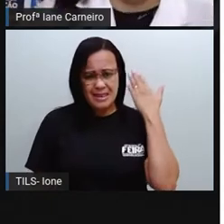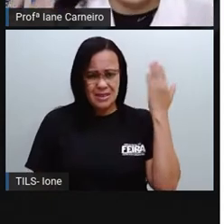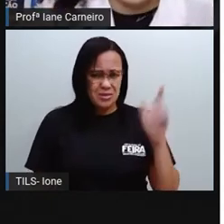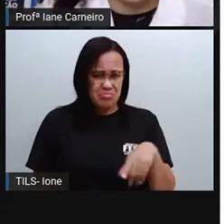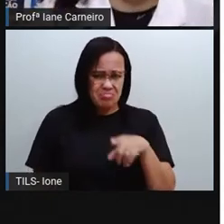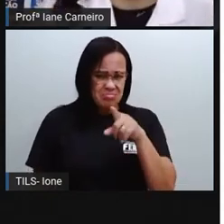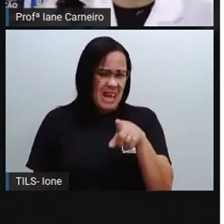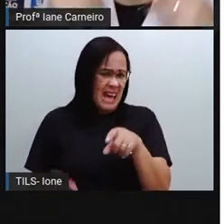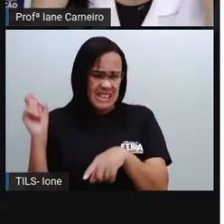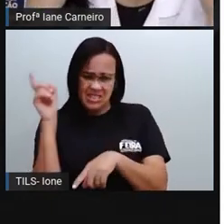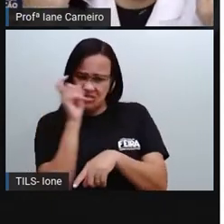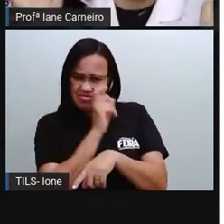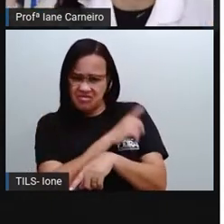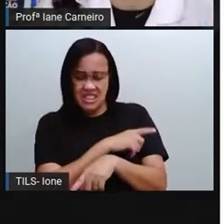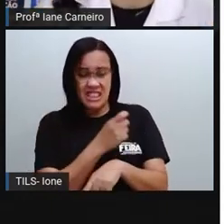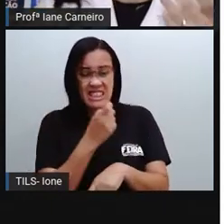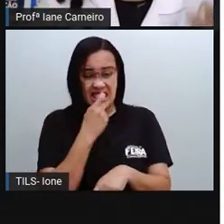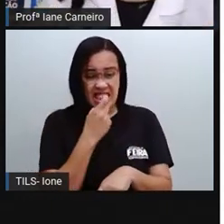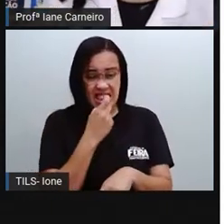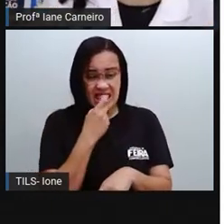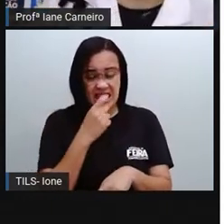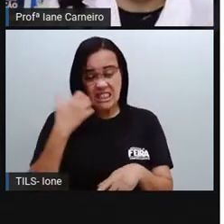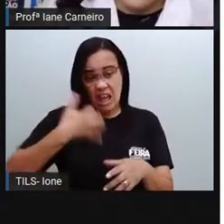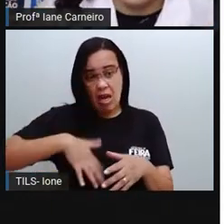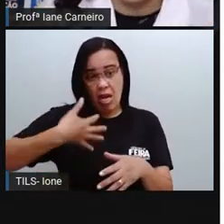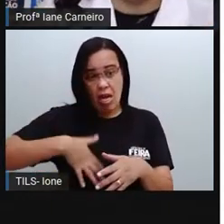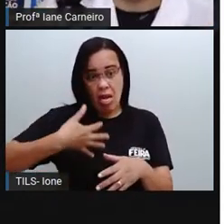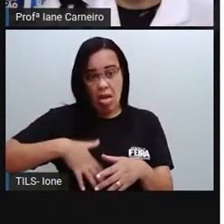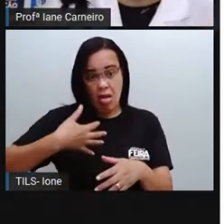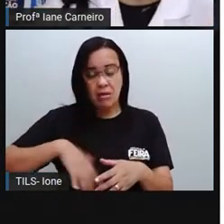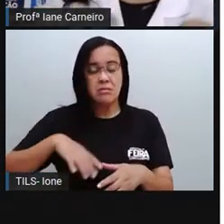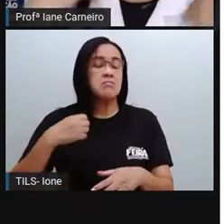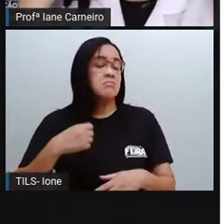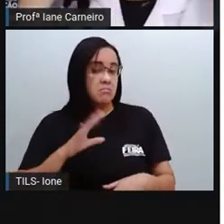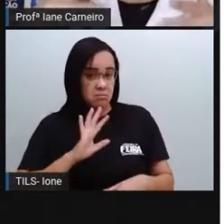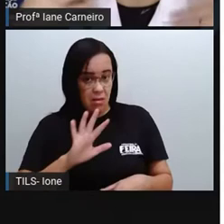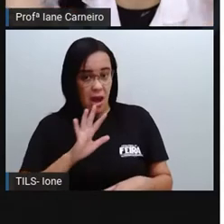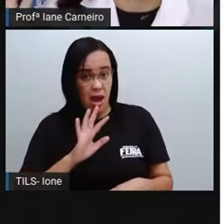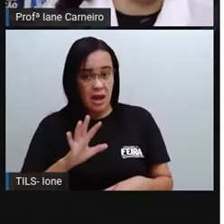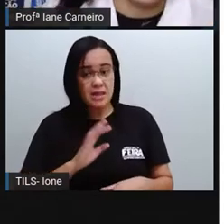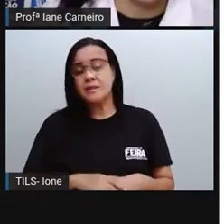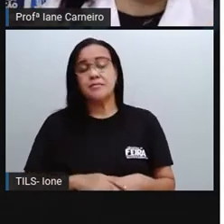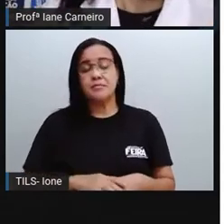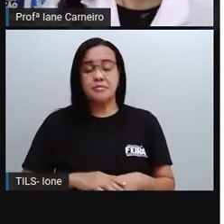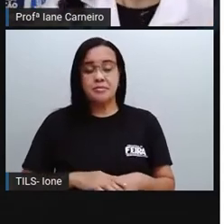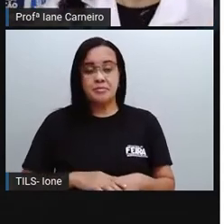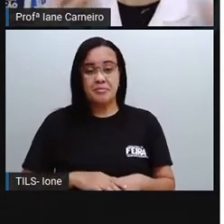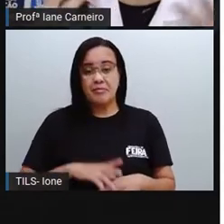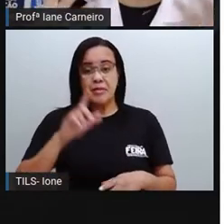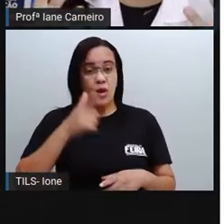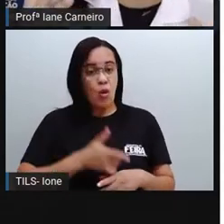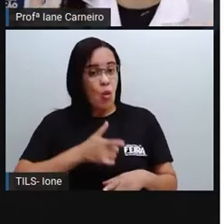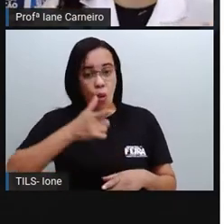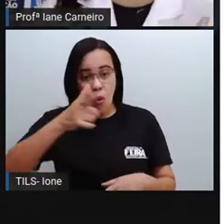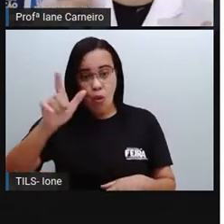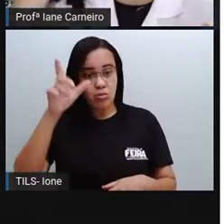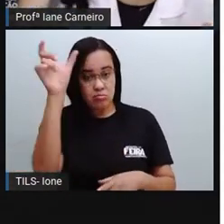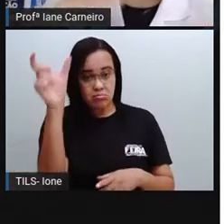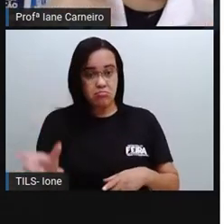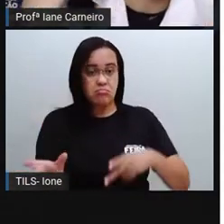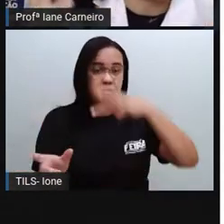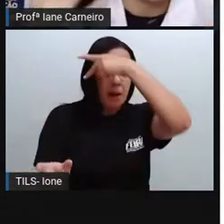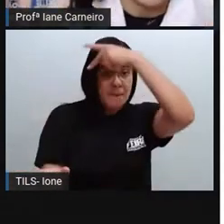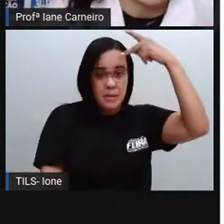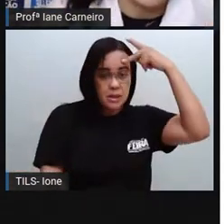que era muito difícil, gastava muito para produzir o plástico. E aí, outro inventou, ele descobriu uma